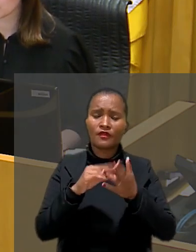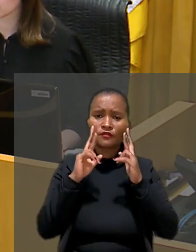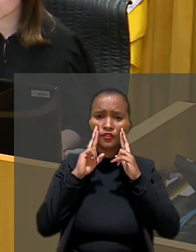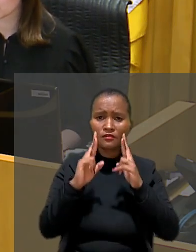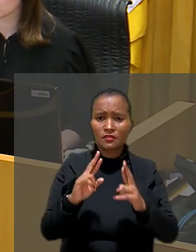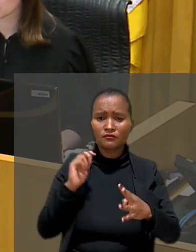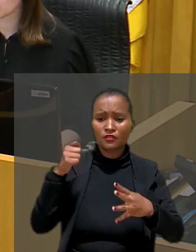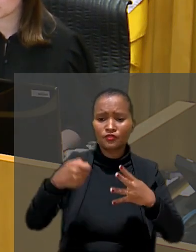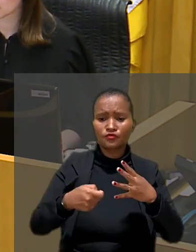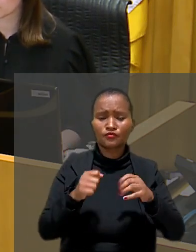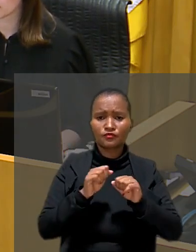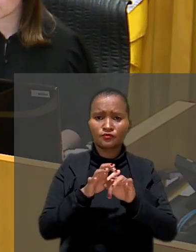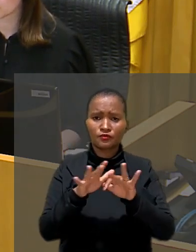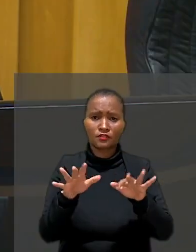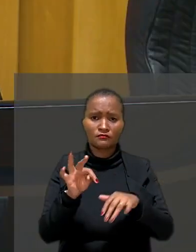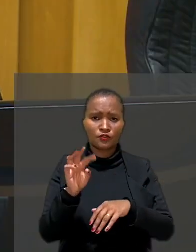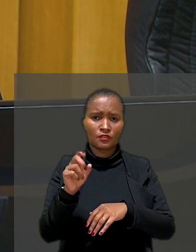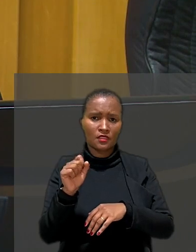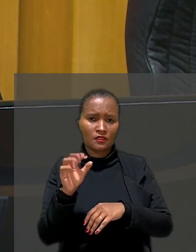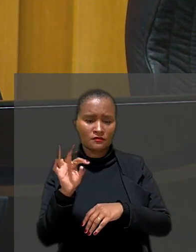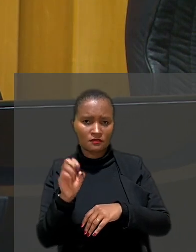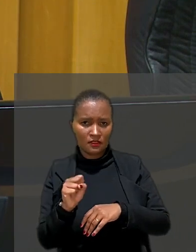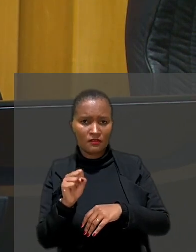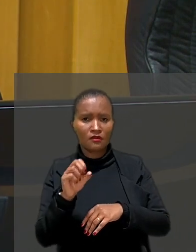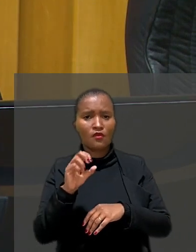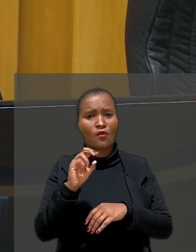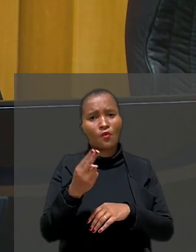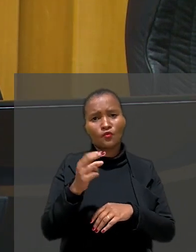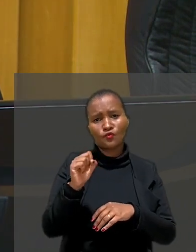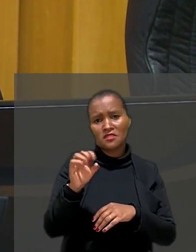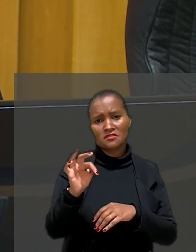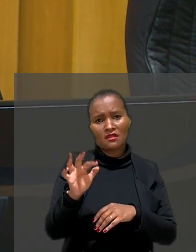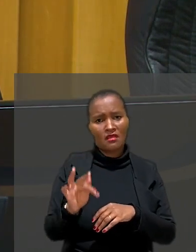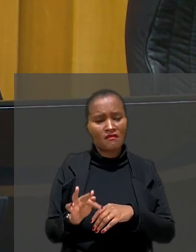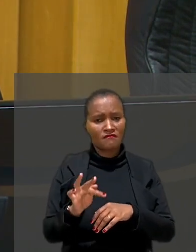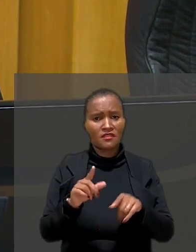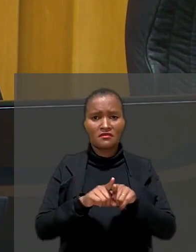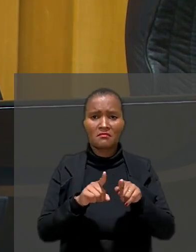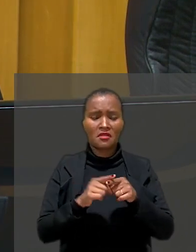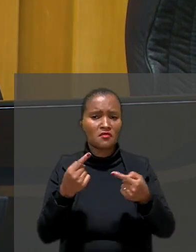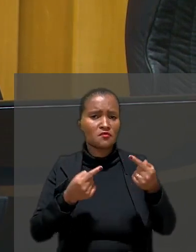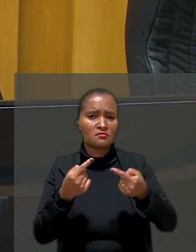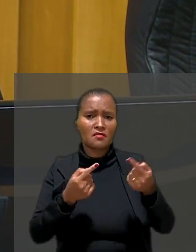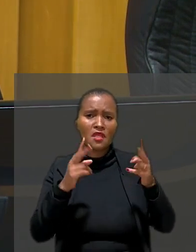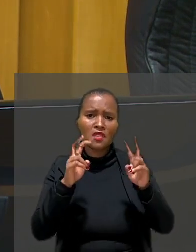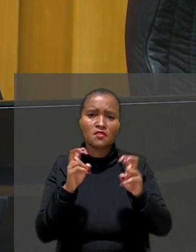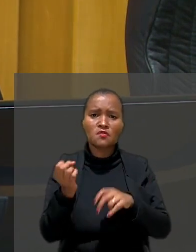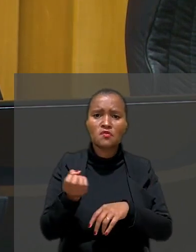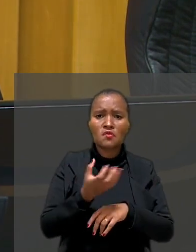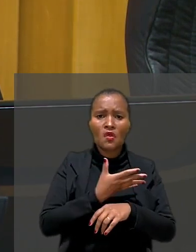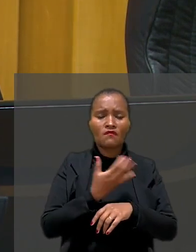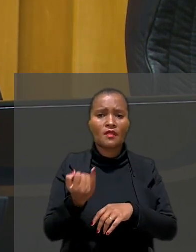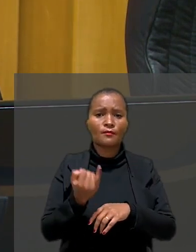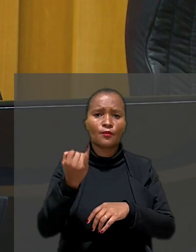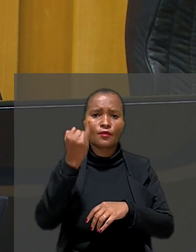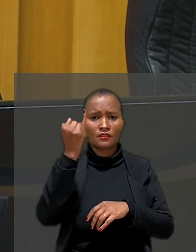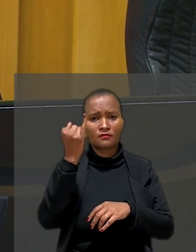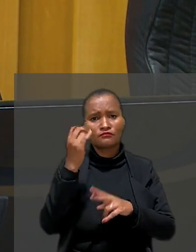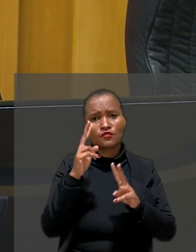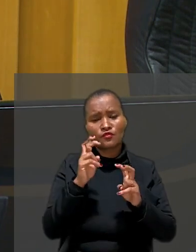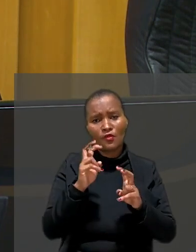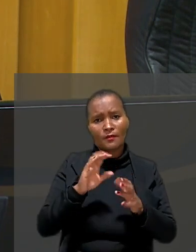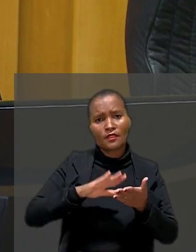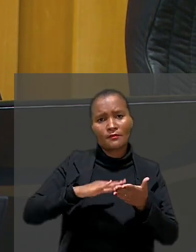Não houve desrespeito à jurisprudência simulada do TST ou do Supremo Tribunal Federal, nem se debate questão nova e